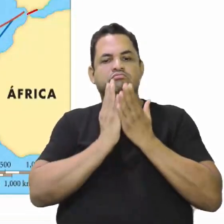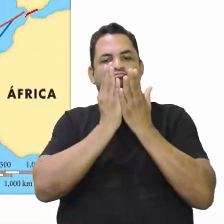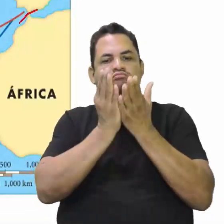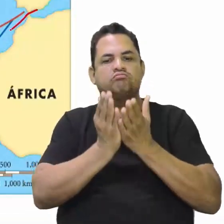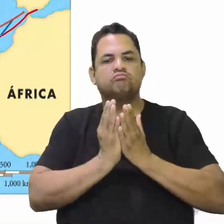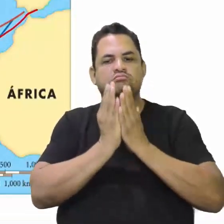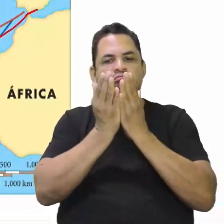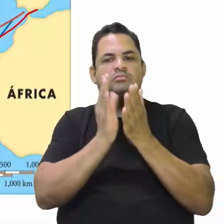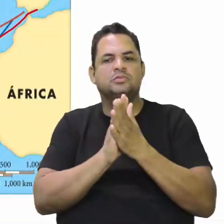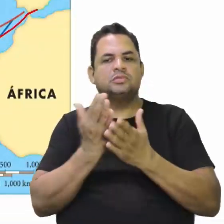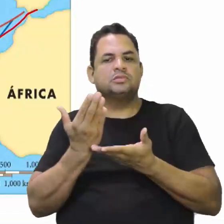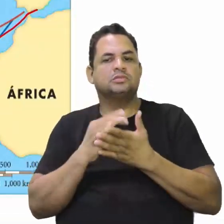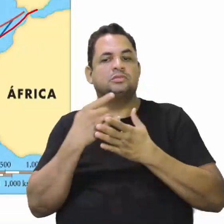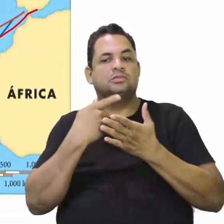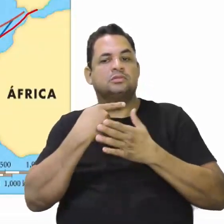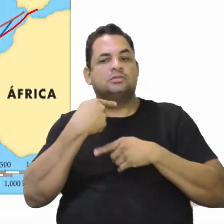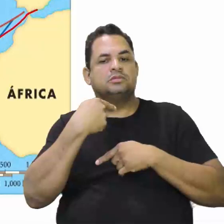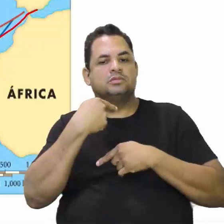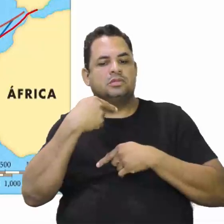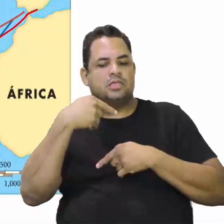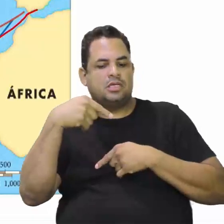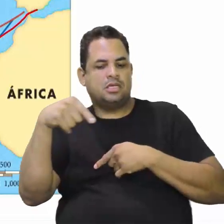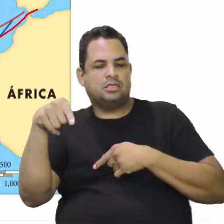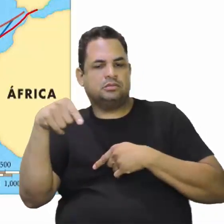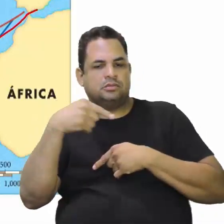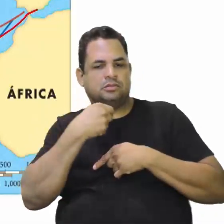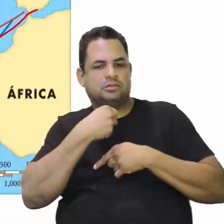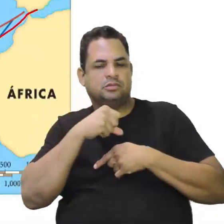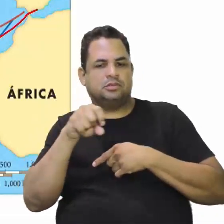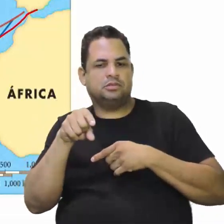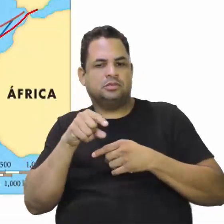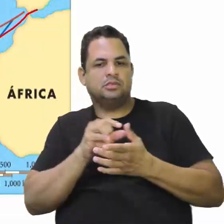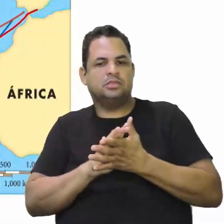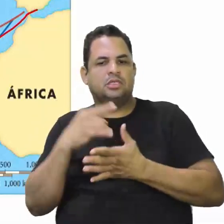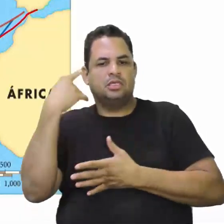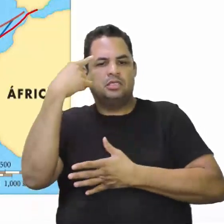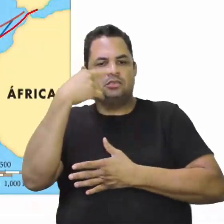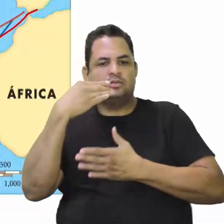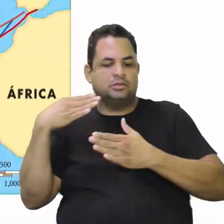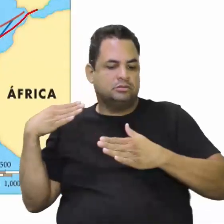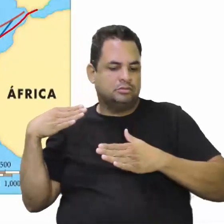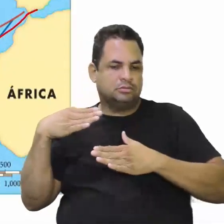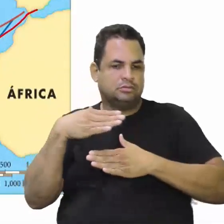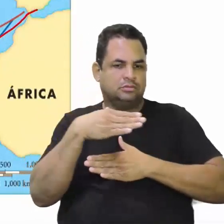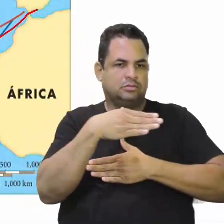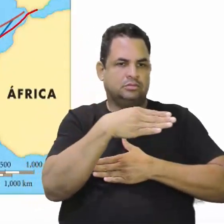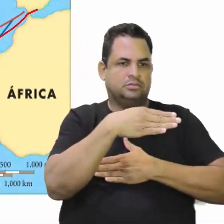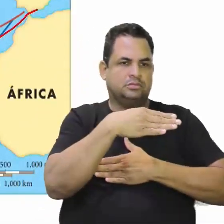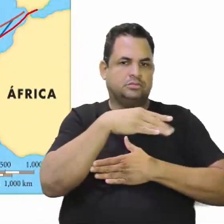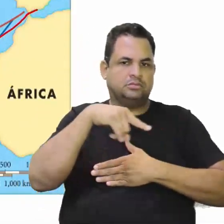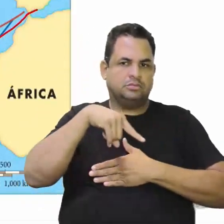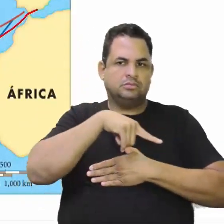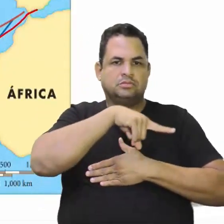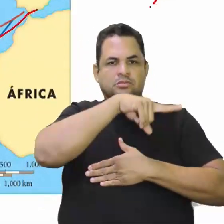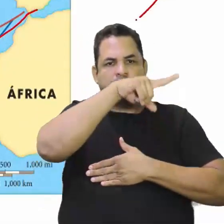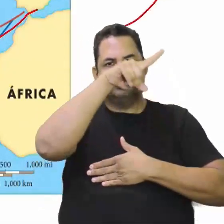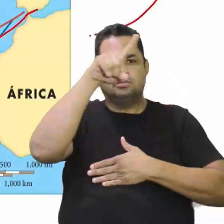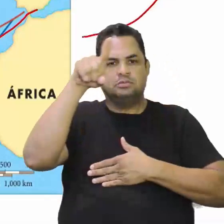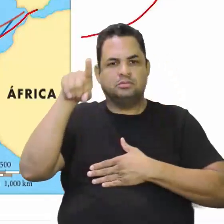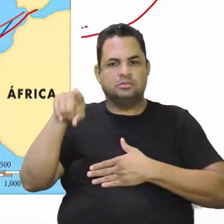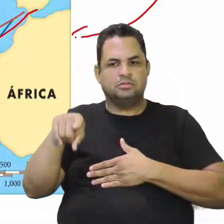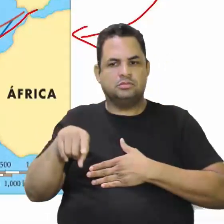saindo aqui da Espanha, ele iria atravessar isso daqui. Vamos lá, circunnavegação.